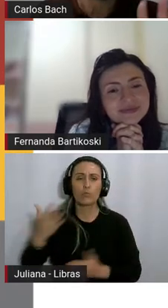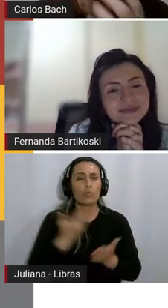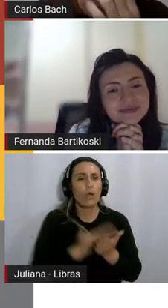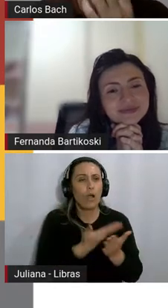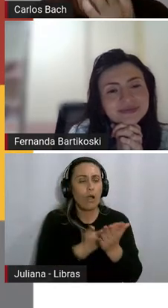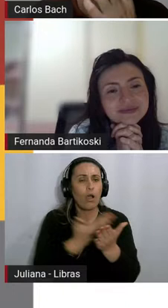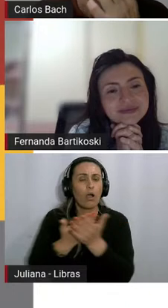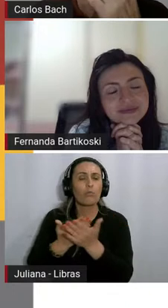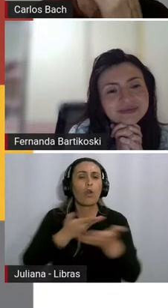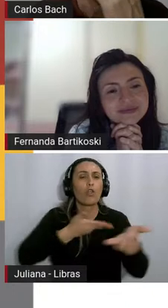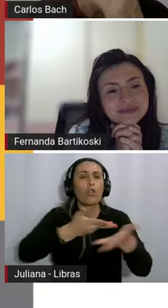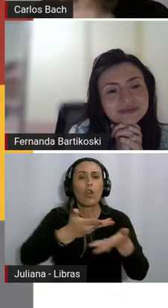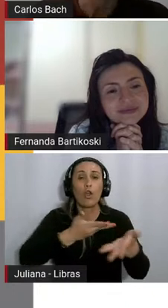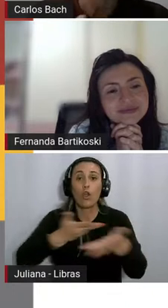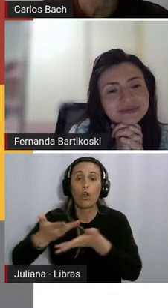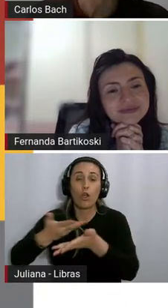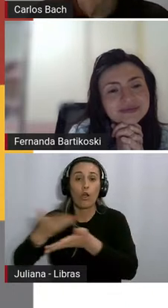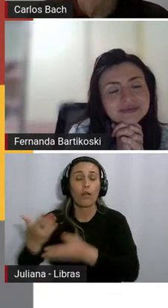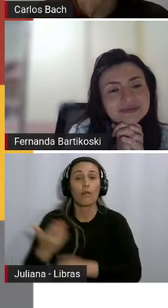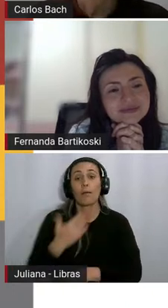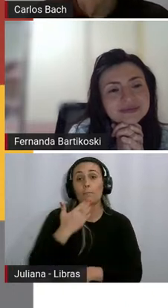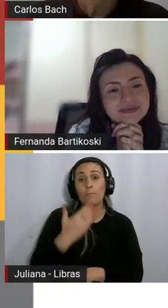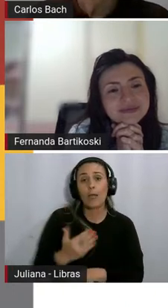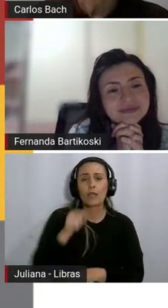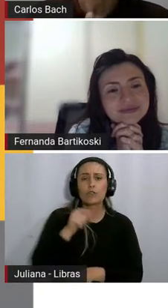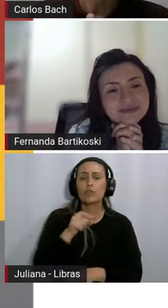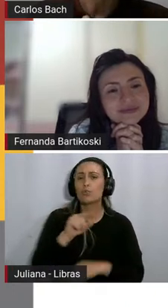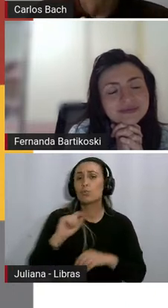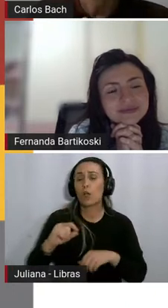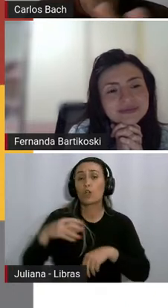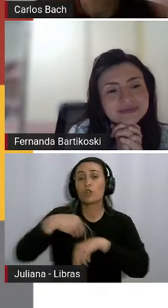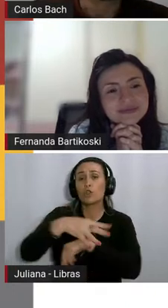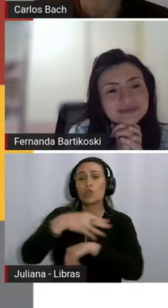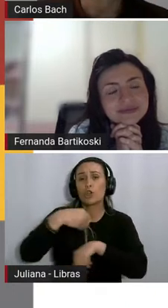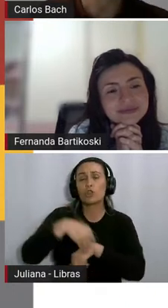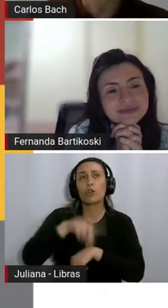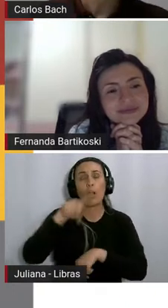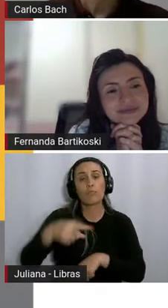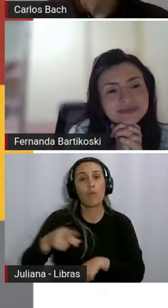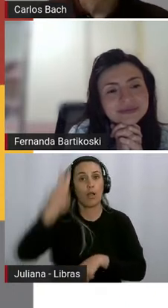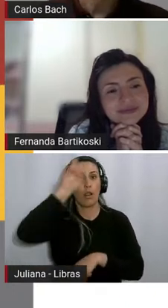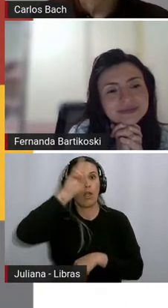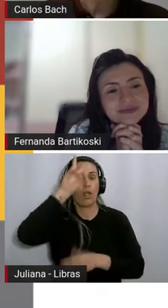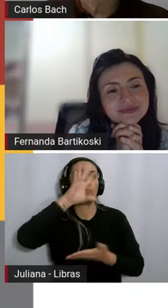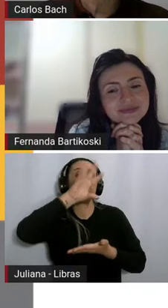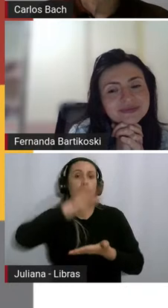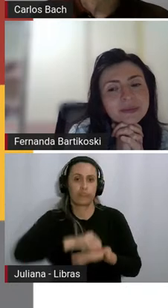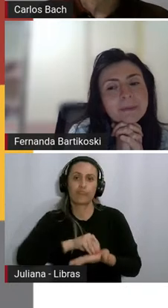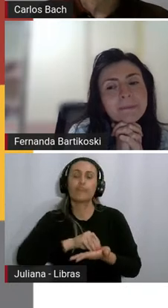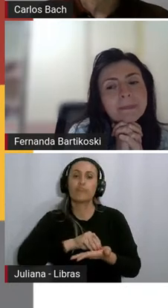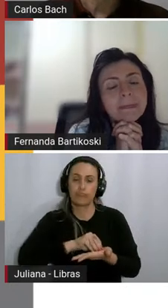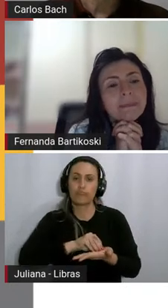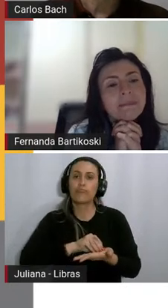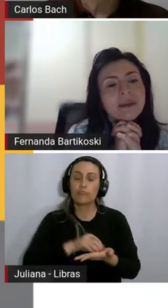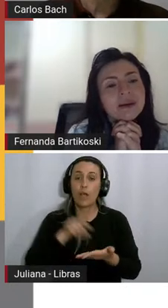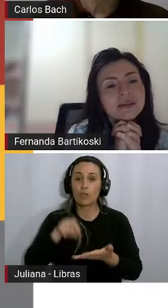pede a sugestão é que eles vão anotando que o grupo anote